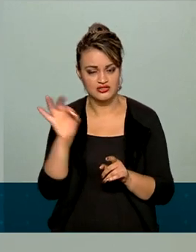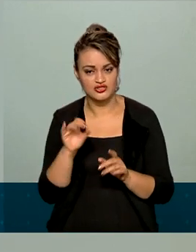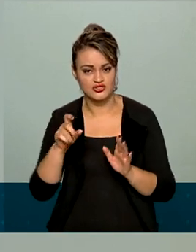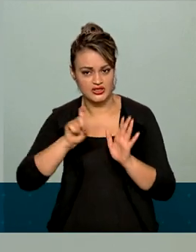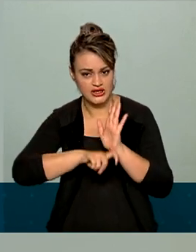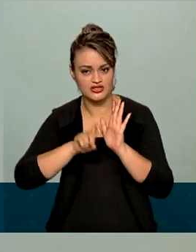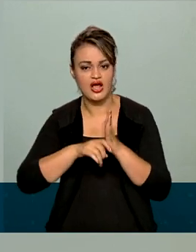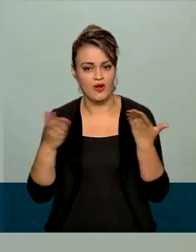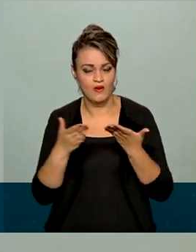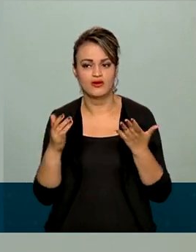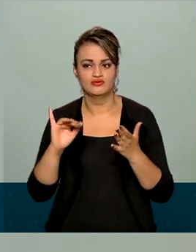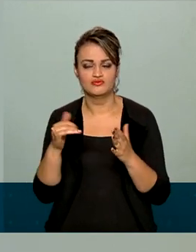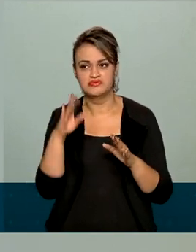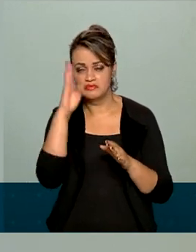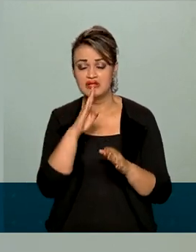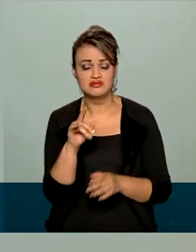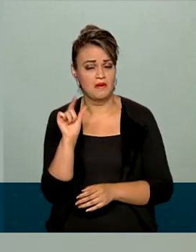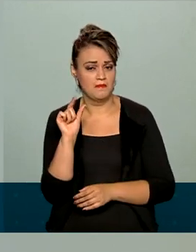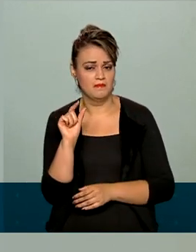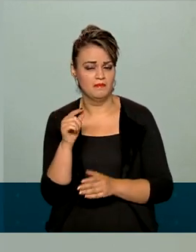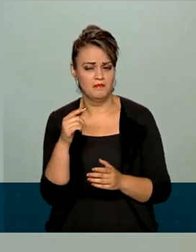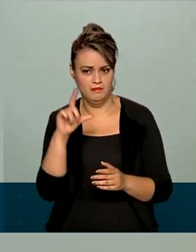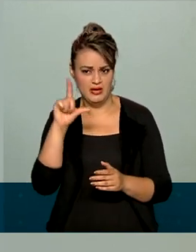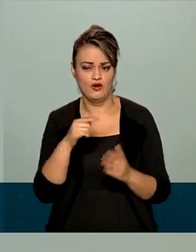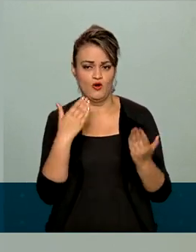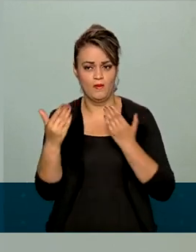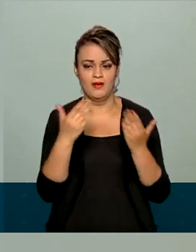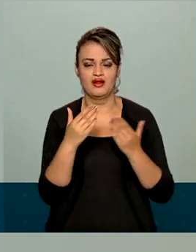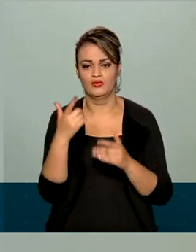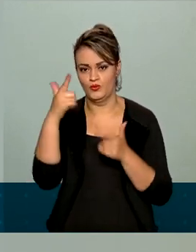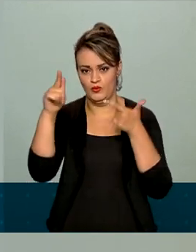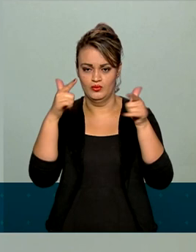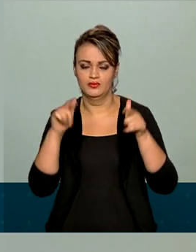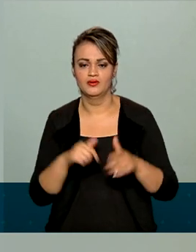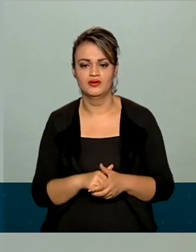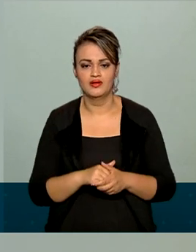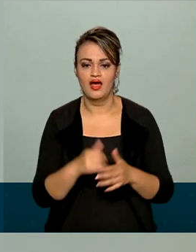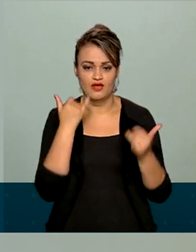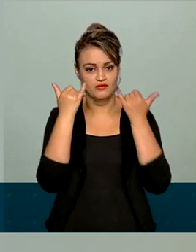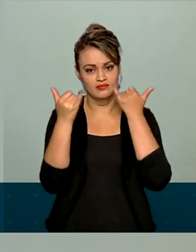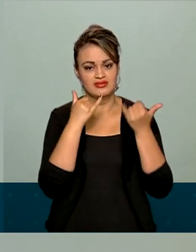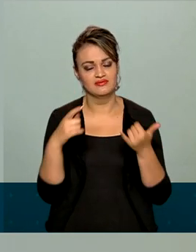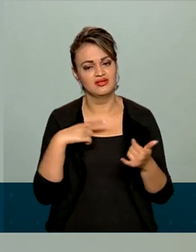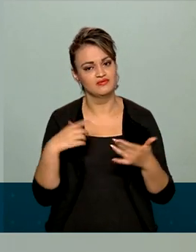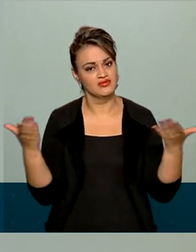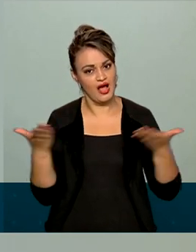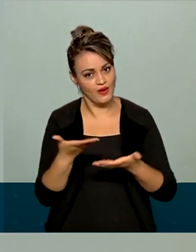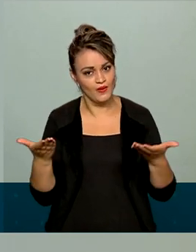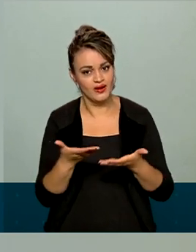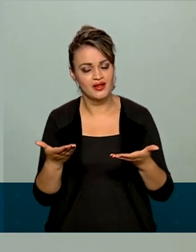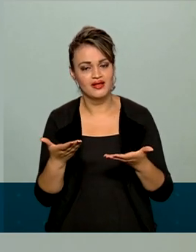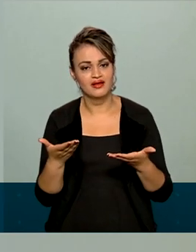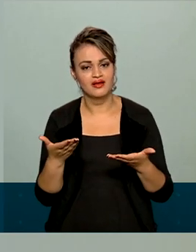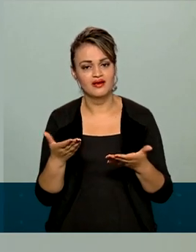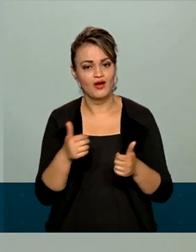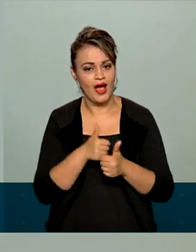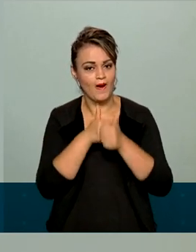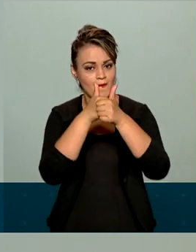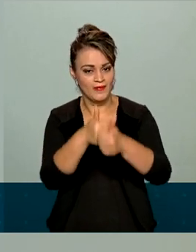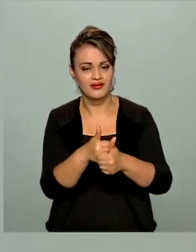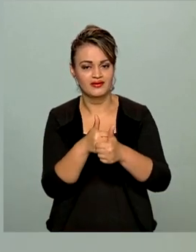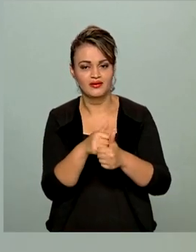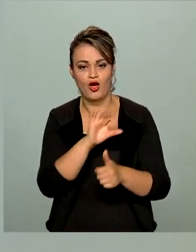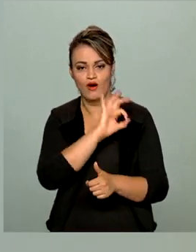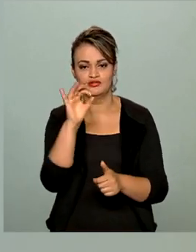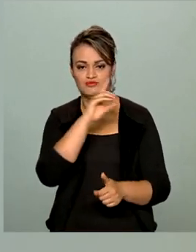é uma das menores na história econômica recente. Essa é a informação que nós tínhamos para lhe passar hoje. Continue conosco